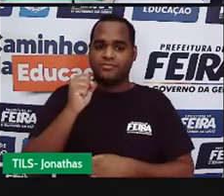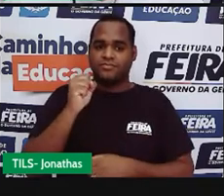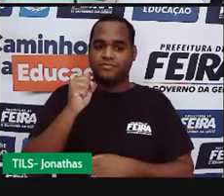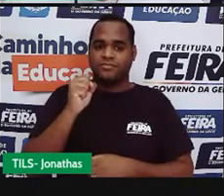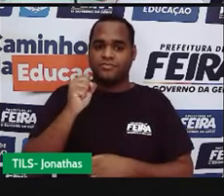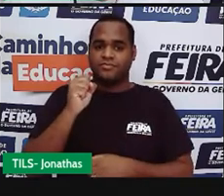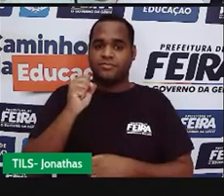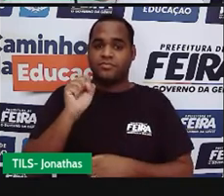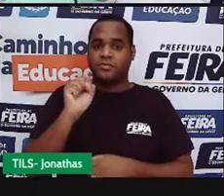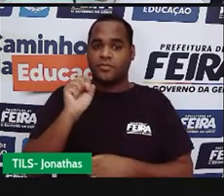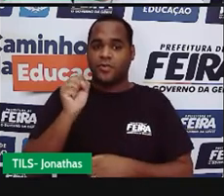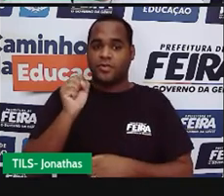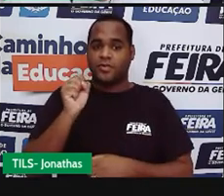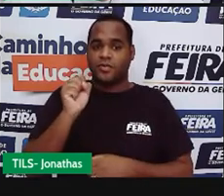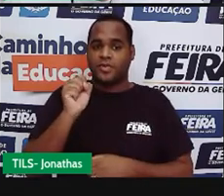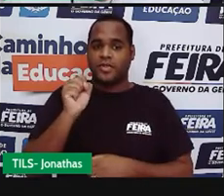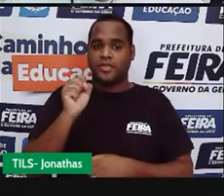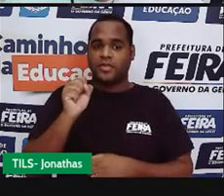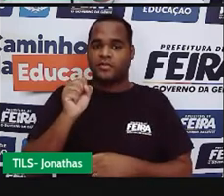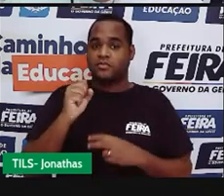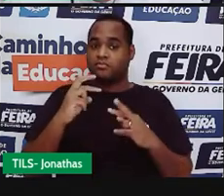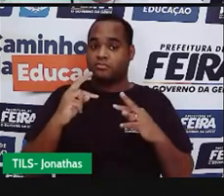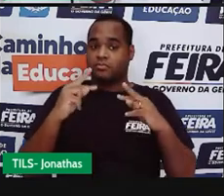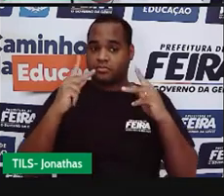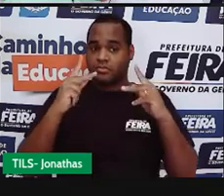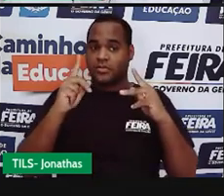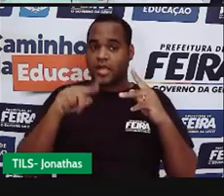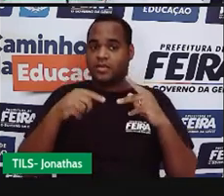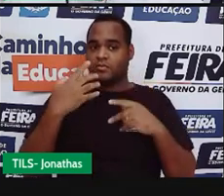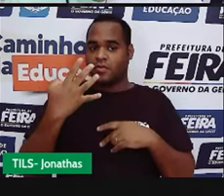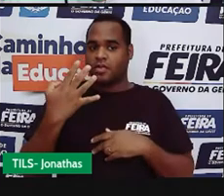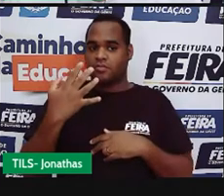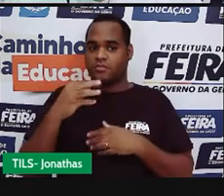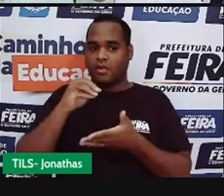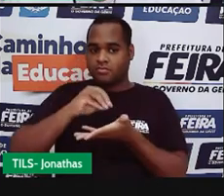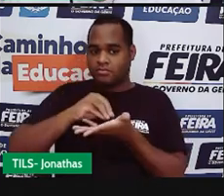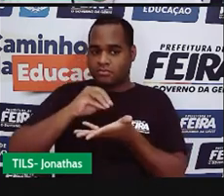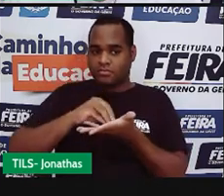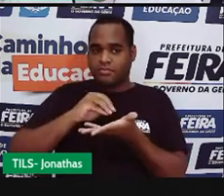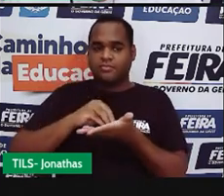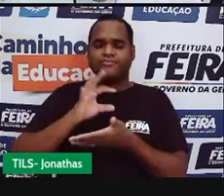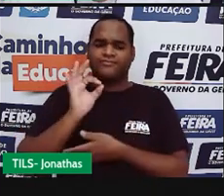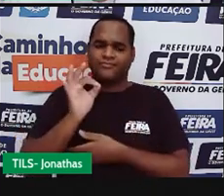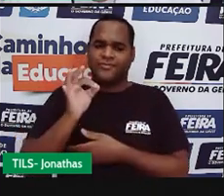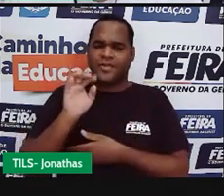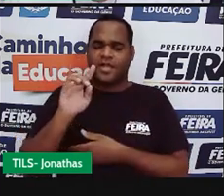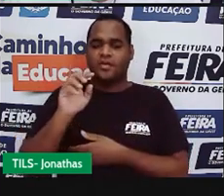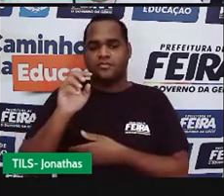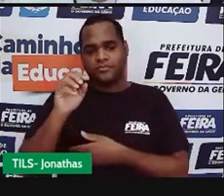Oito é maior do que o quatro que sobrou? Com certeza é maior.